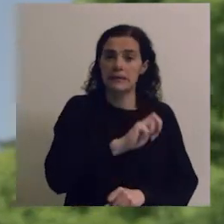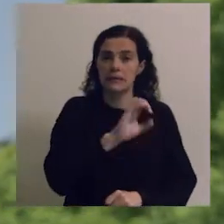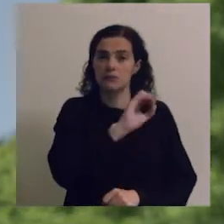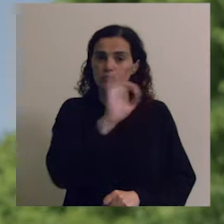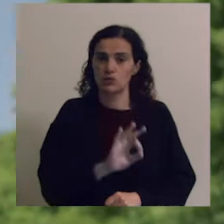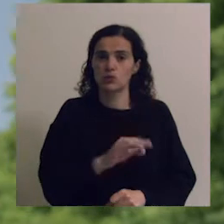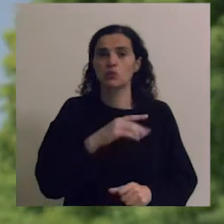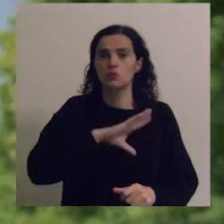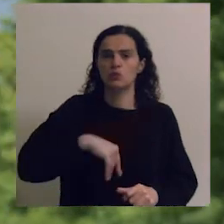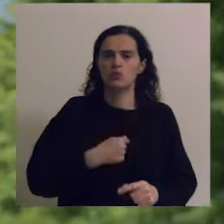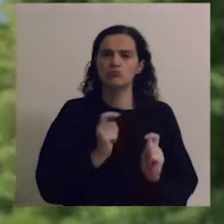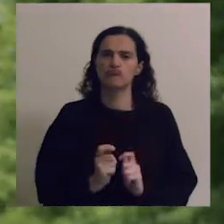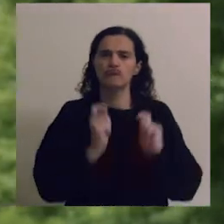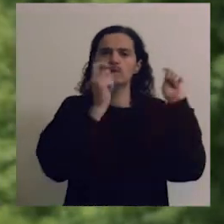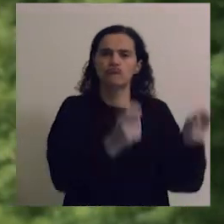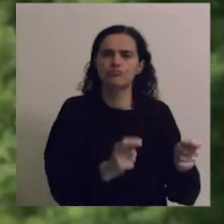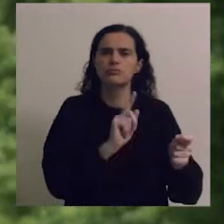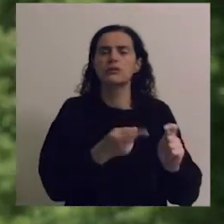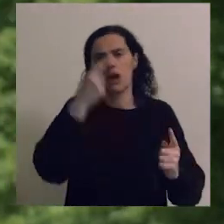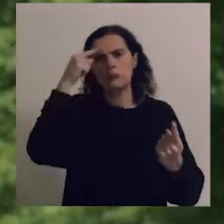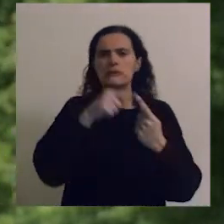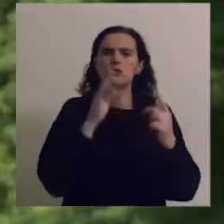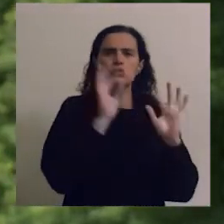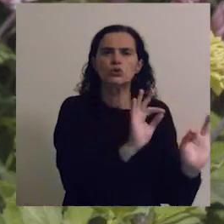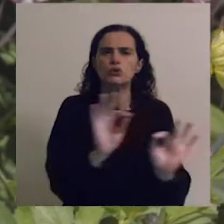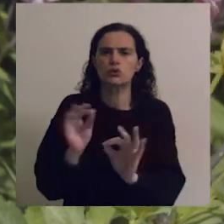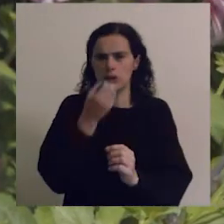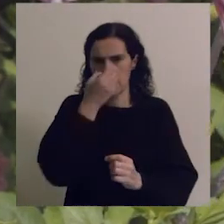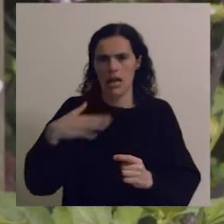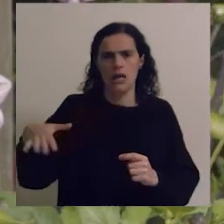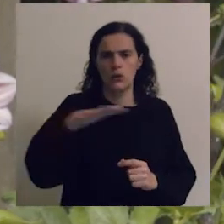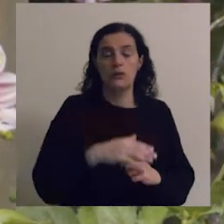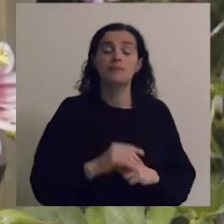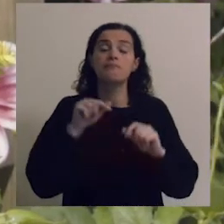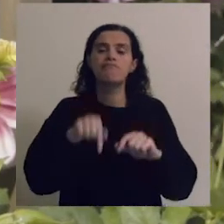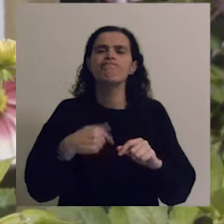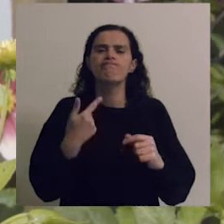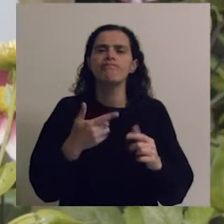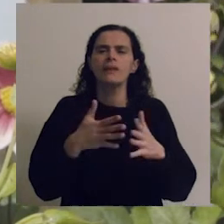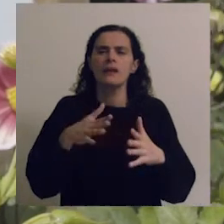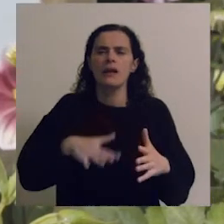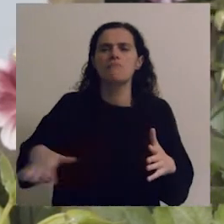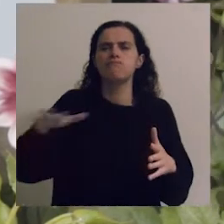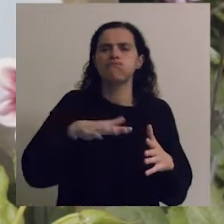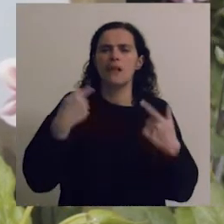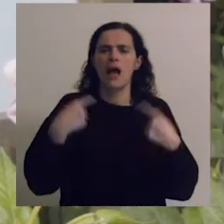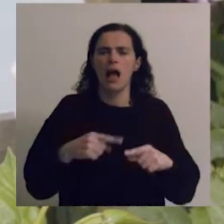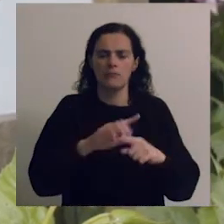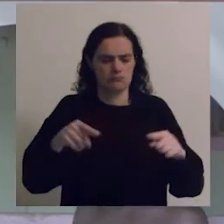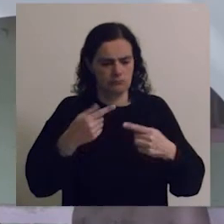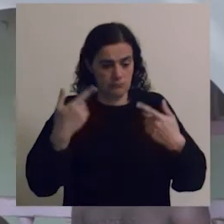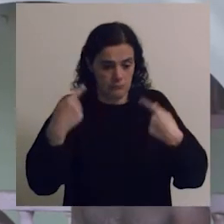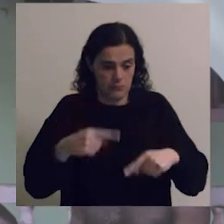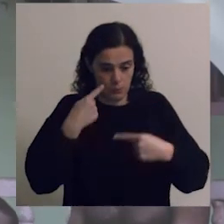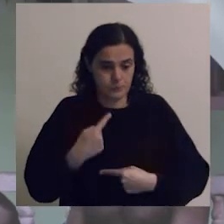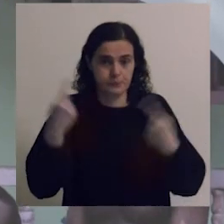% do mundo consignado de alguma forma à conservação da natureza. E, portanto, este imenso património que temos e que